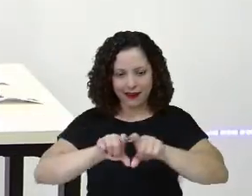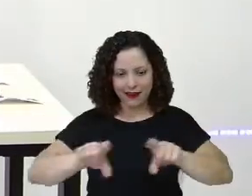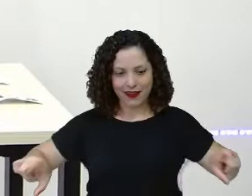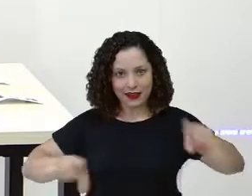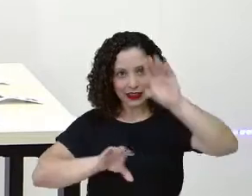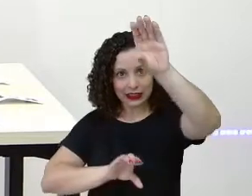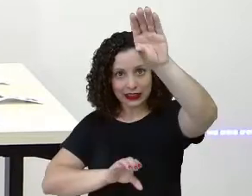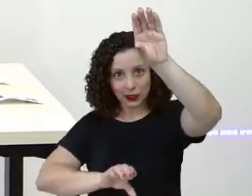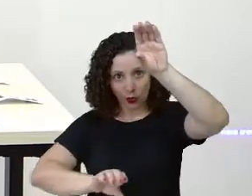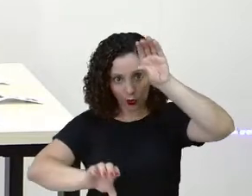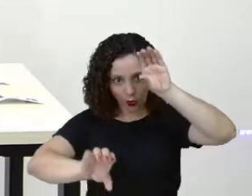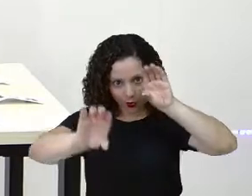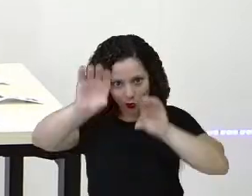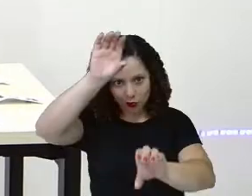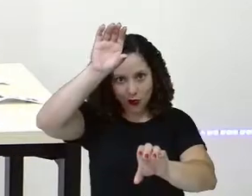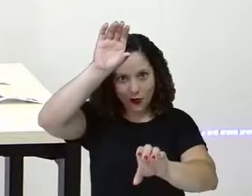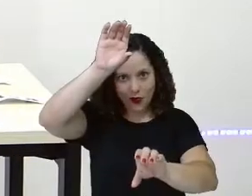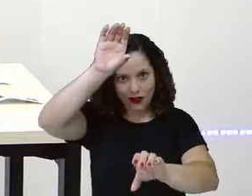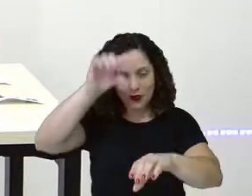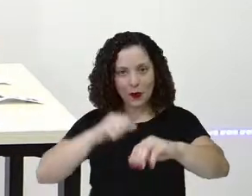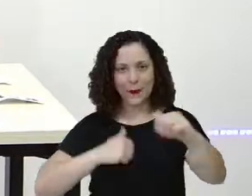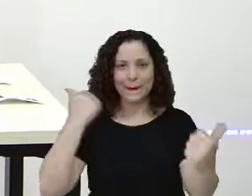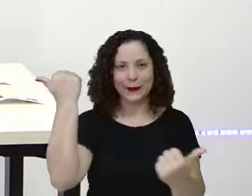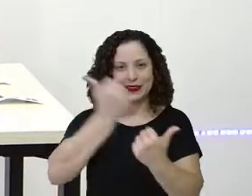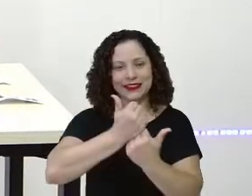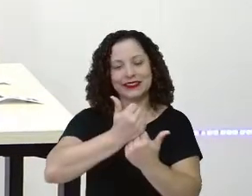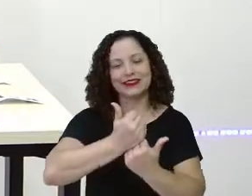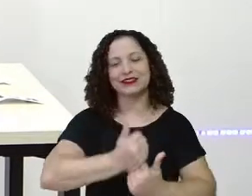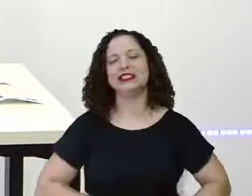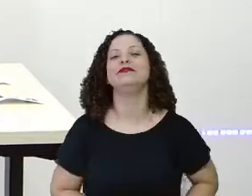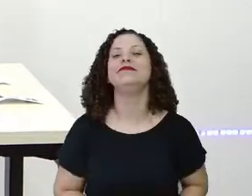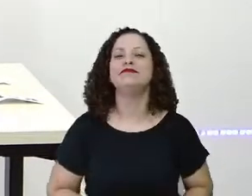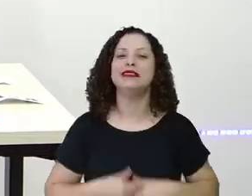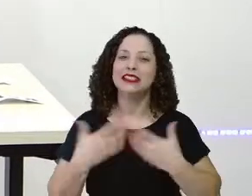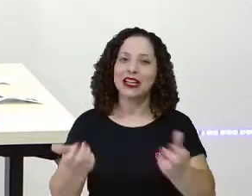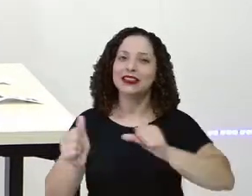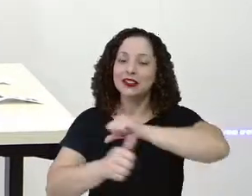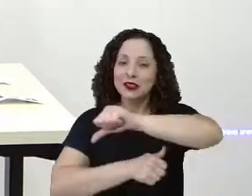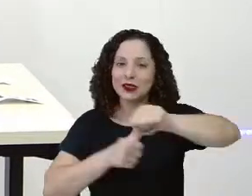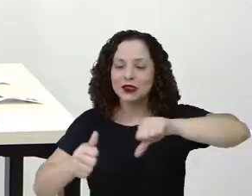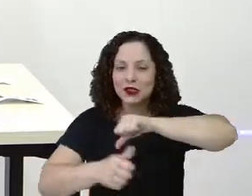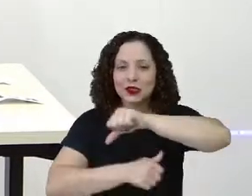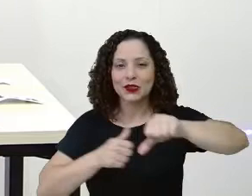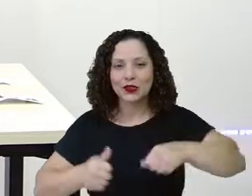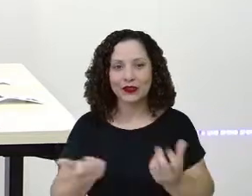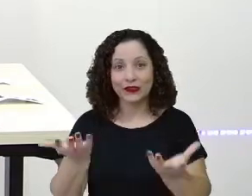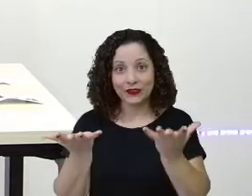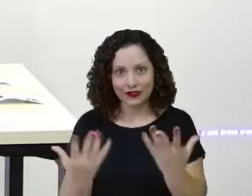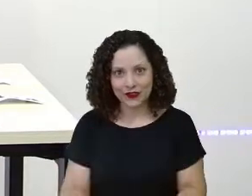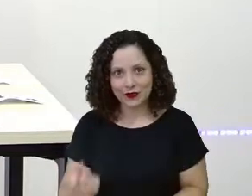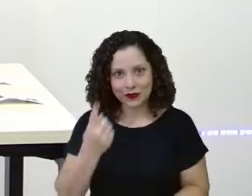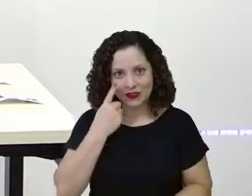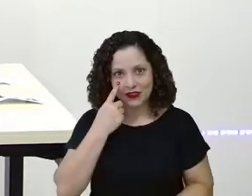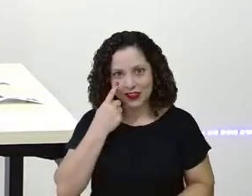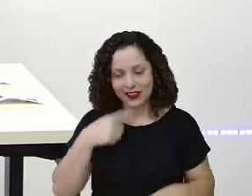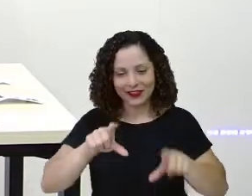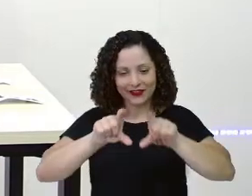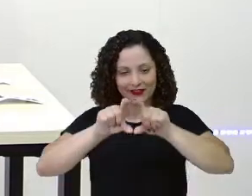esse aqui, não foi? E assim ficou trocada essa, né? Vamos ler aqui como foi que ficou!